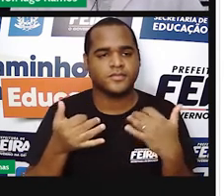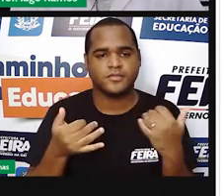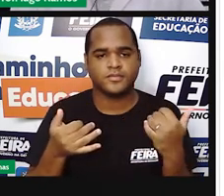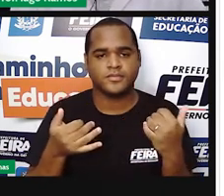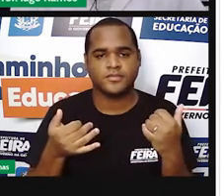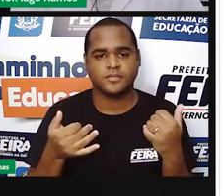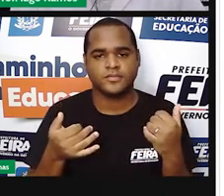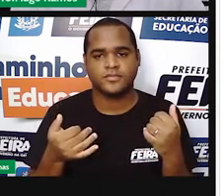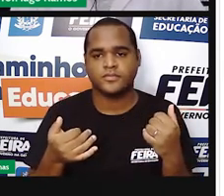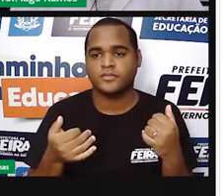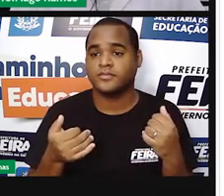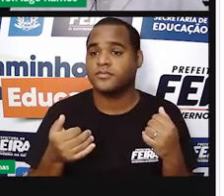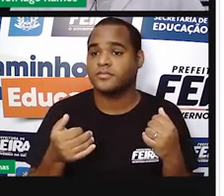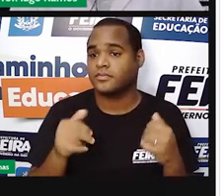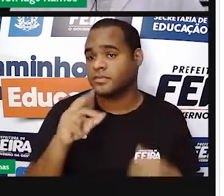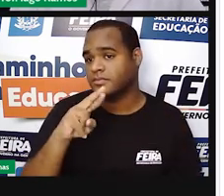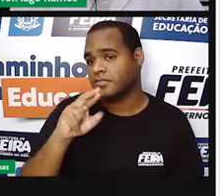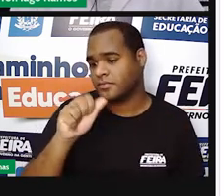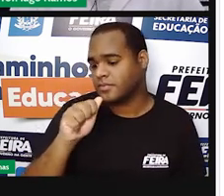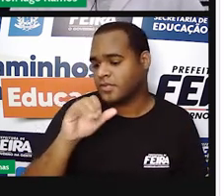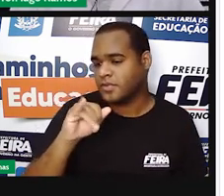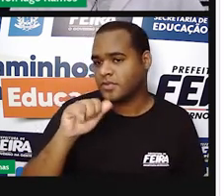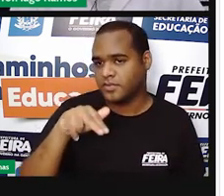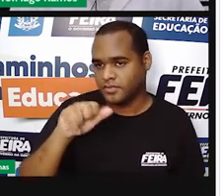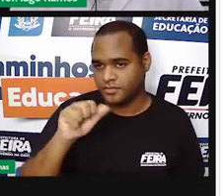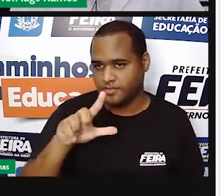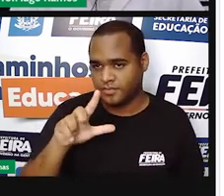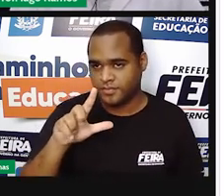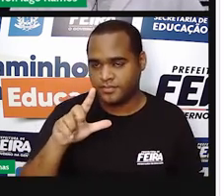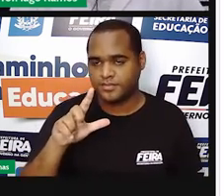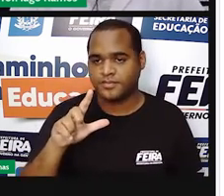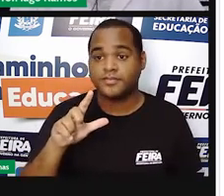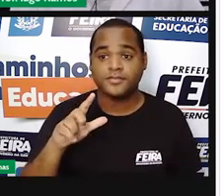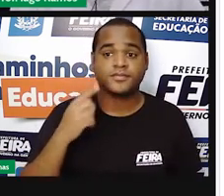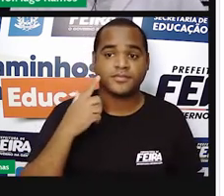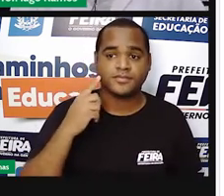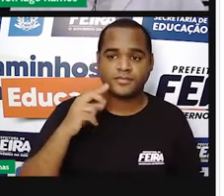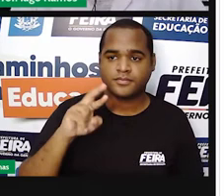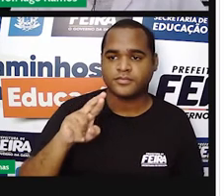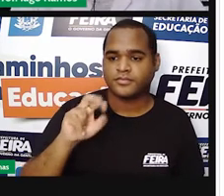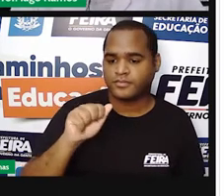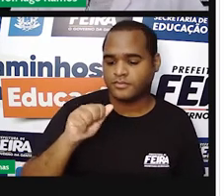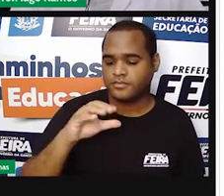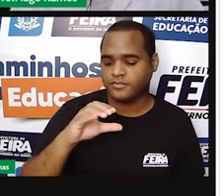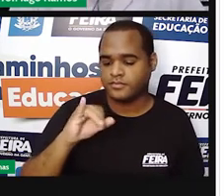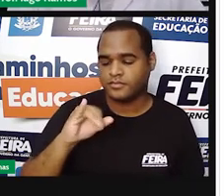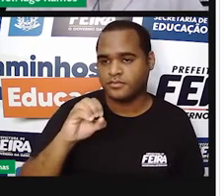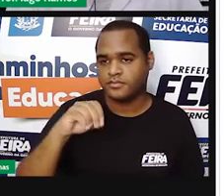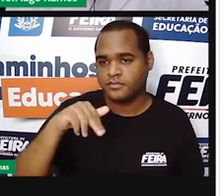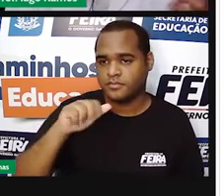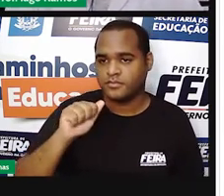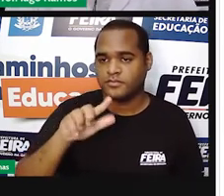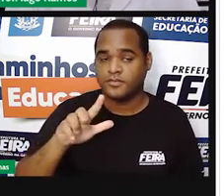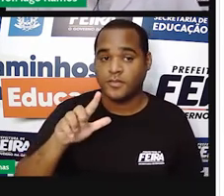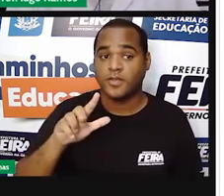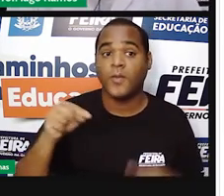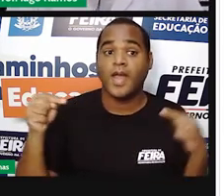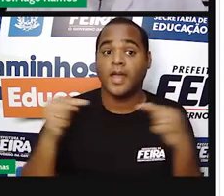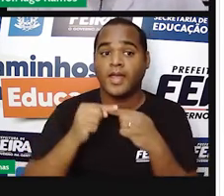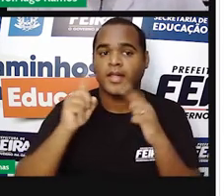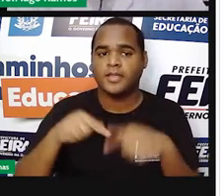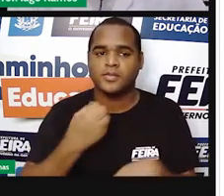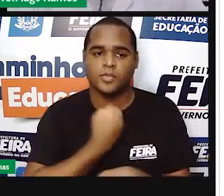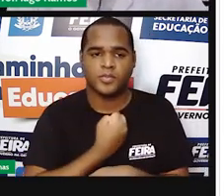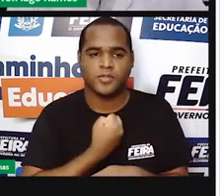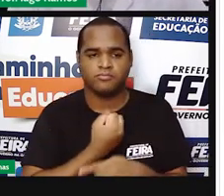racional. O que a gente precisa agora dizer o seguinte, é que os números racionais, esses que nascem de frações e que podem ter